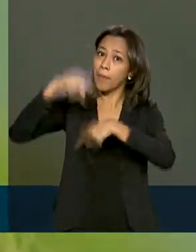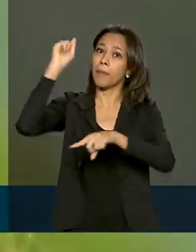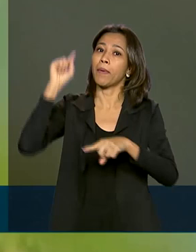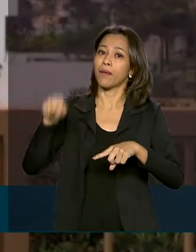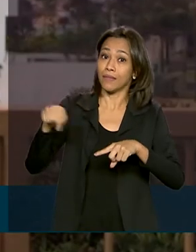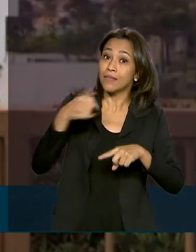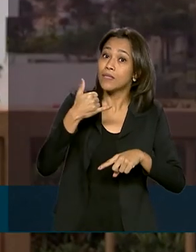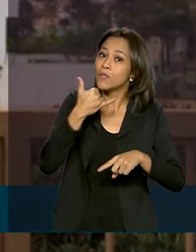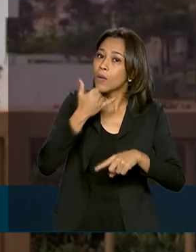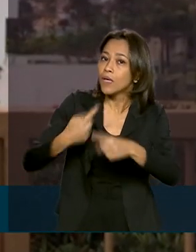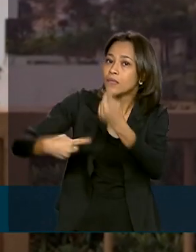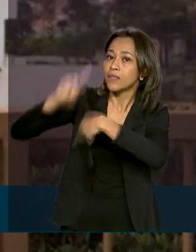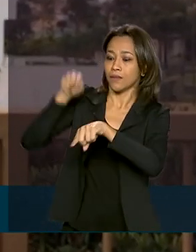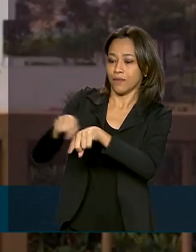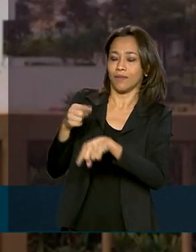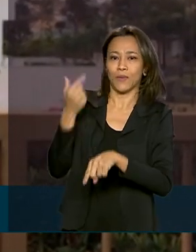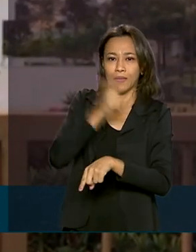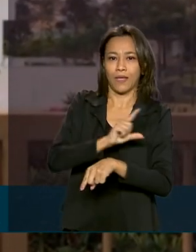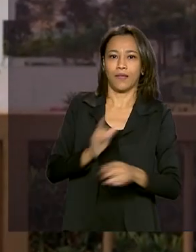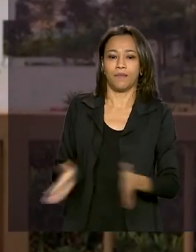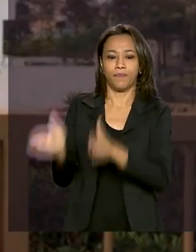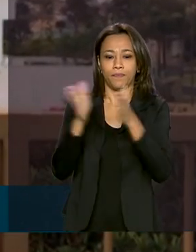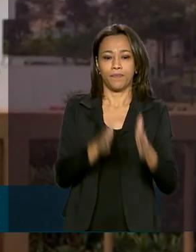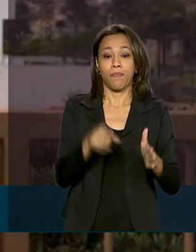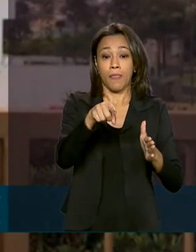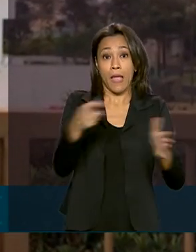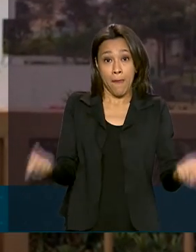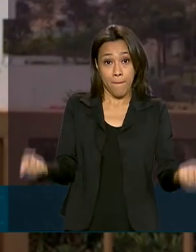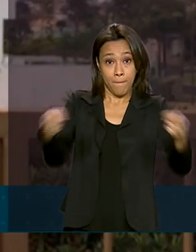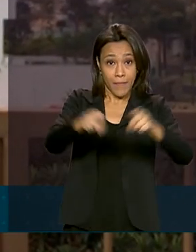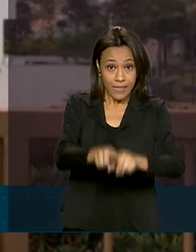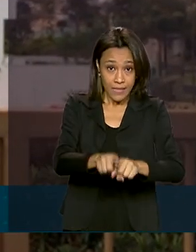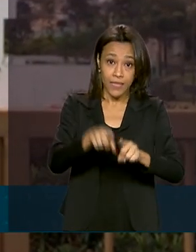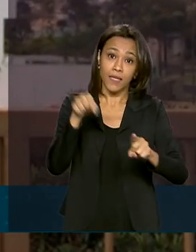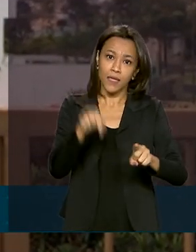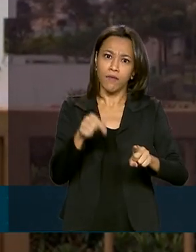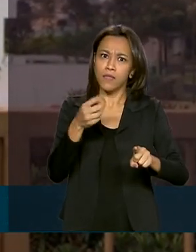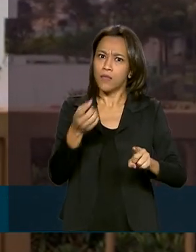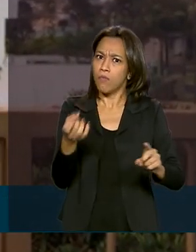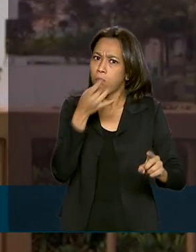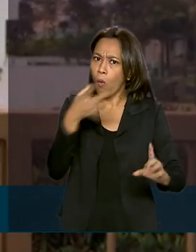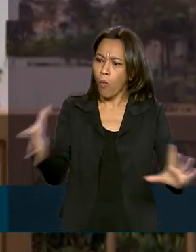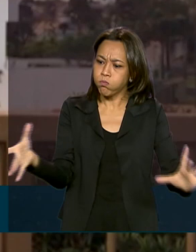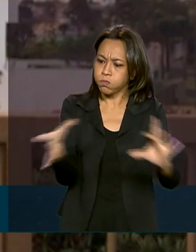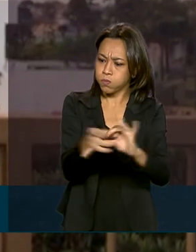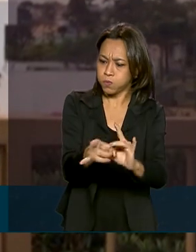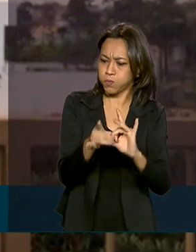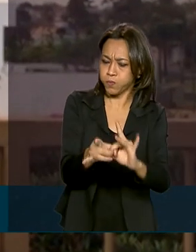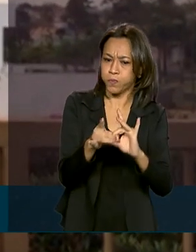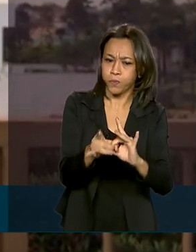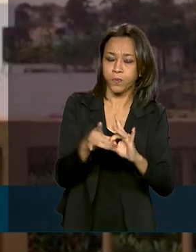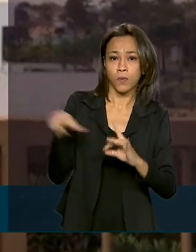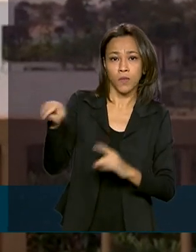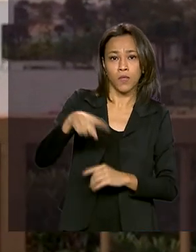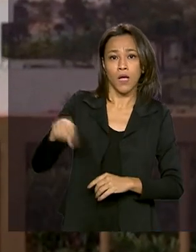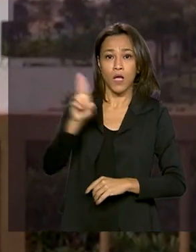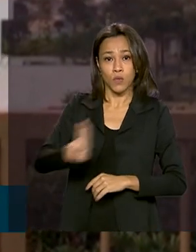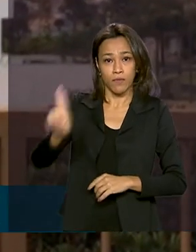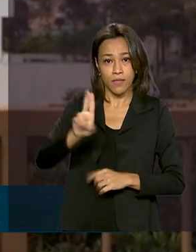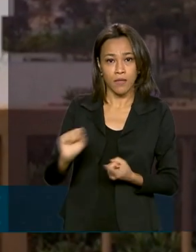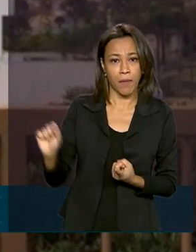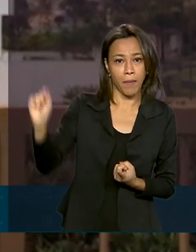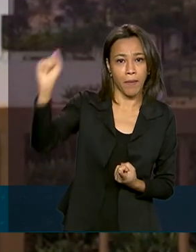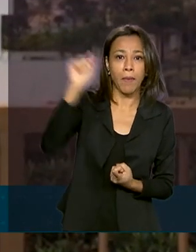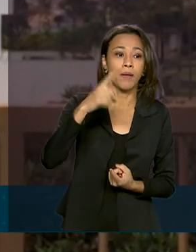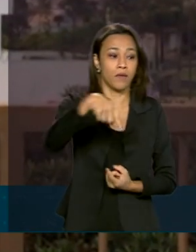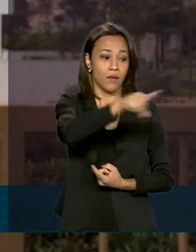parceria. A parceria com a Embrapi permitirá uma sinergia maior entre nossa instituição e as empresas